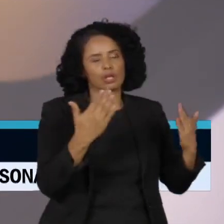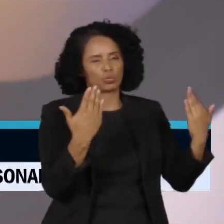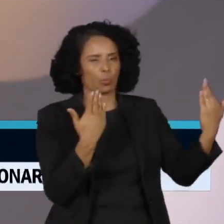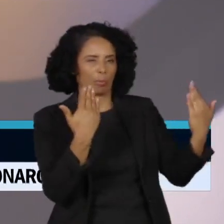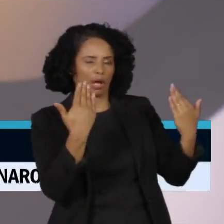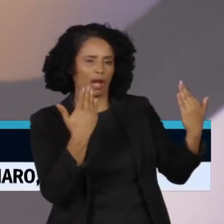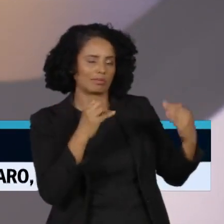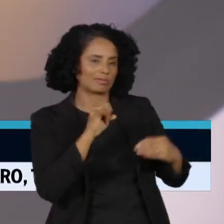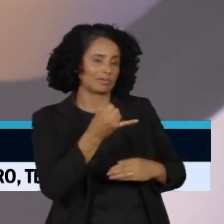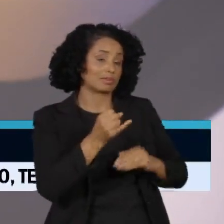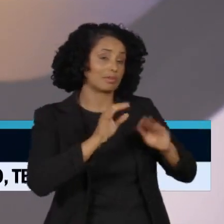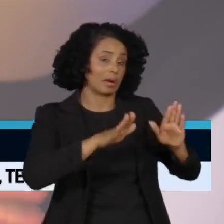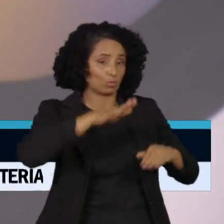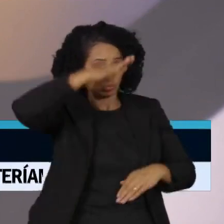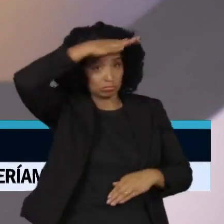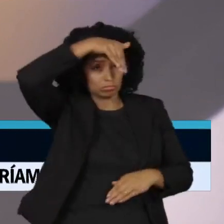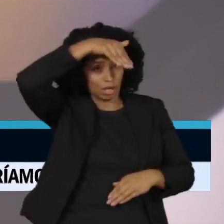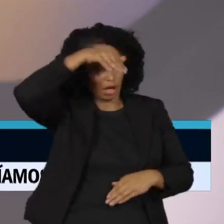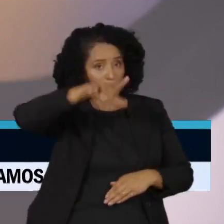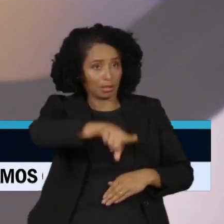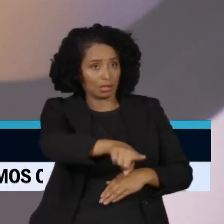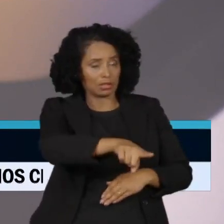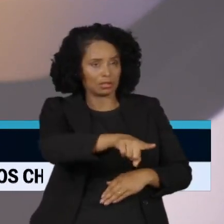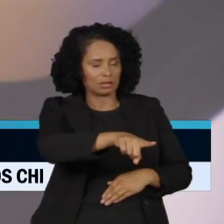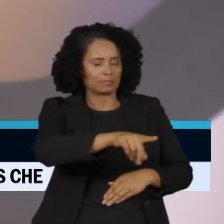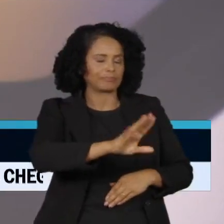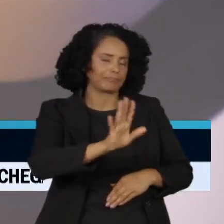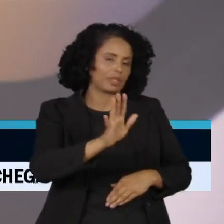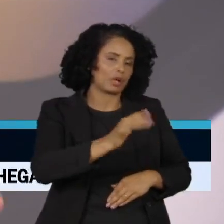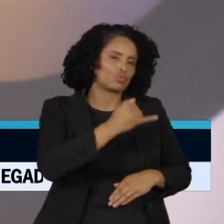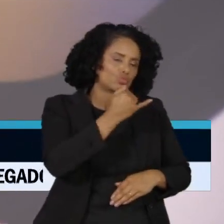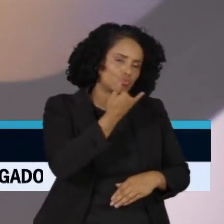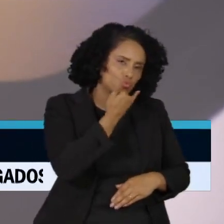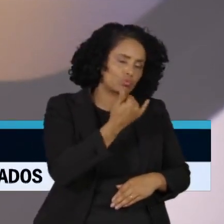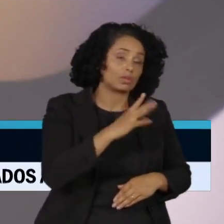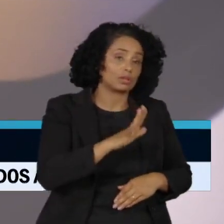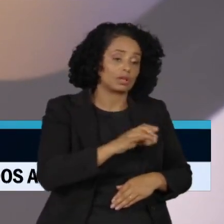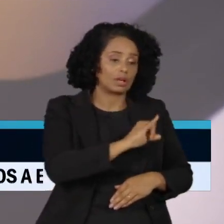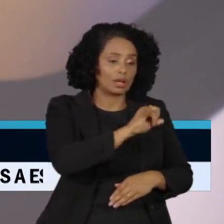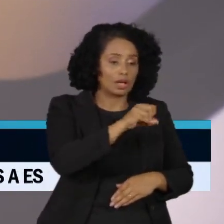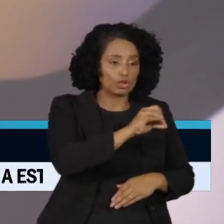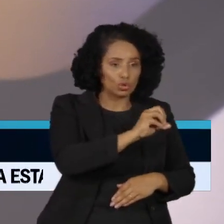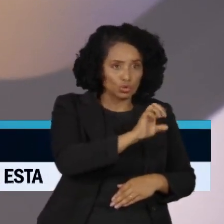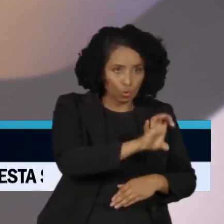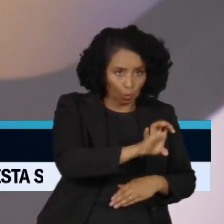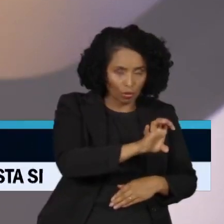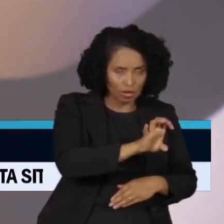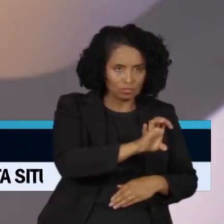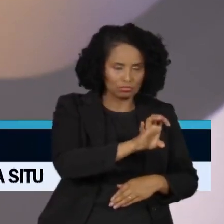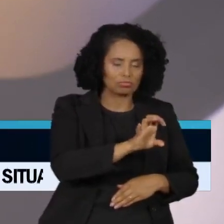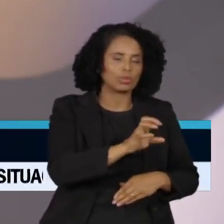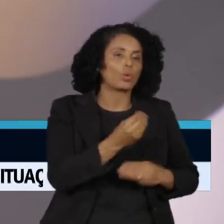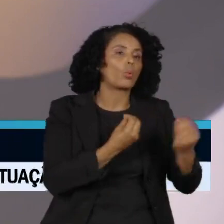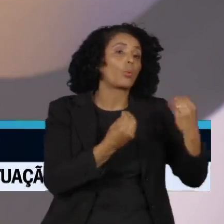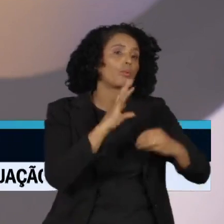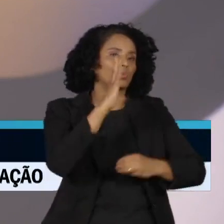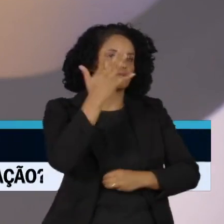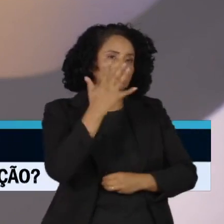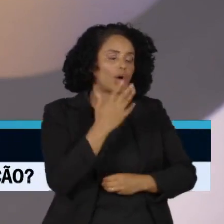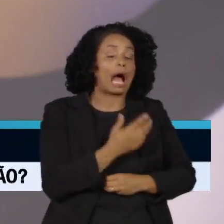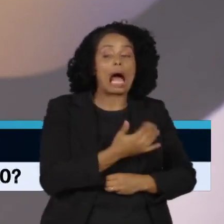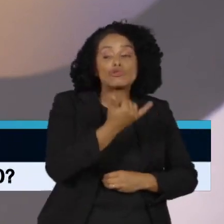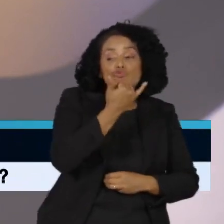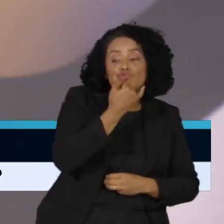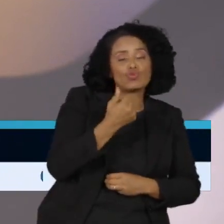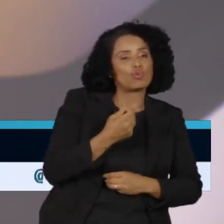ele não foi... Desculpa, vou voltar. No caso do Biden, eles se voluntariaram, falaram assim, olha, nós encontramos aqui documentos, eles